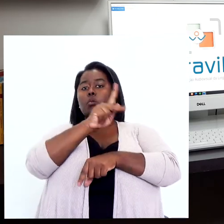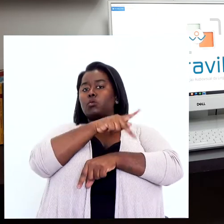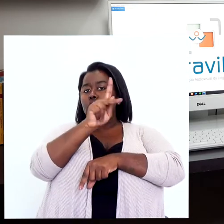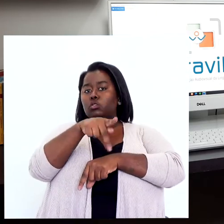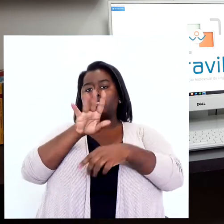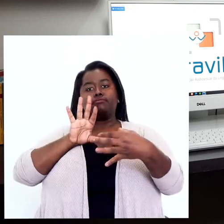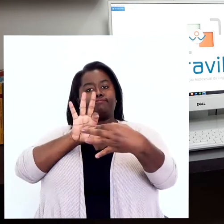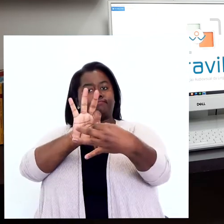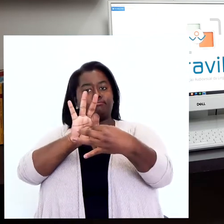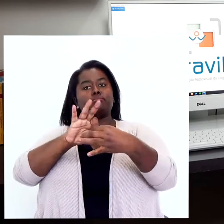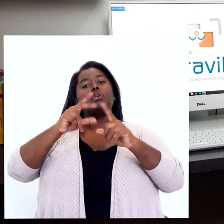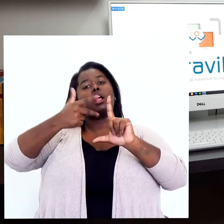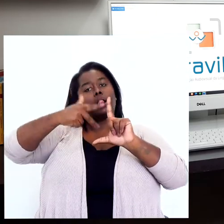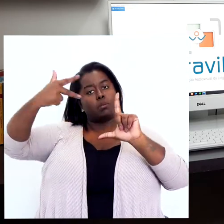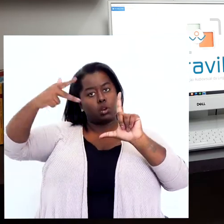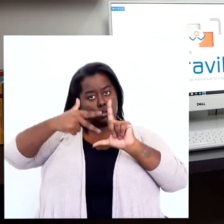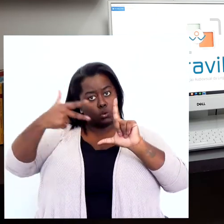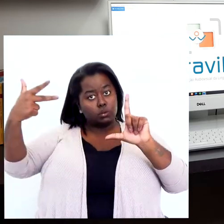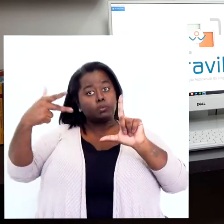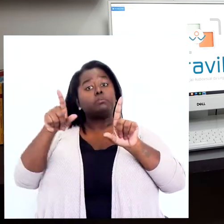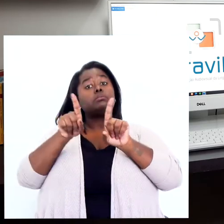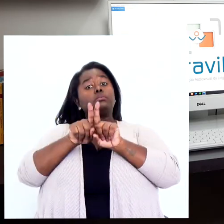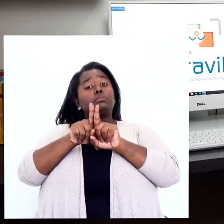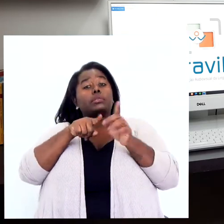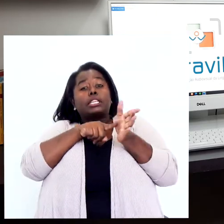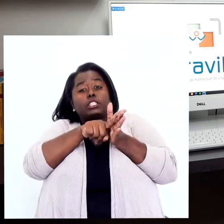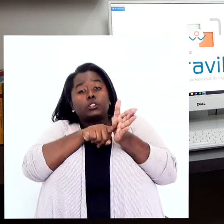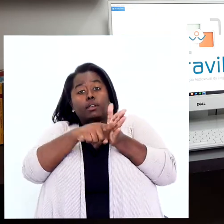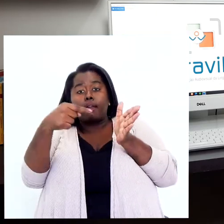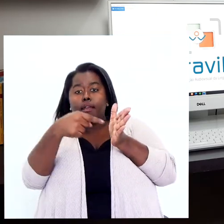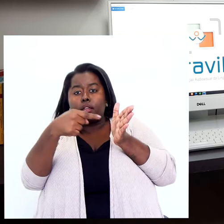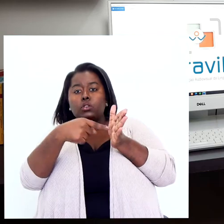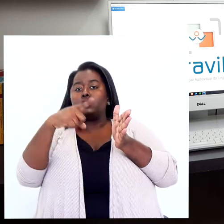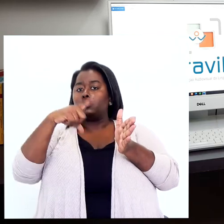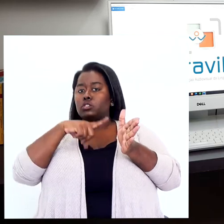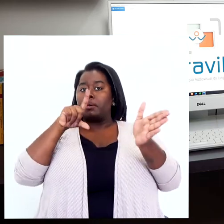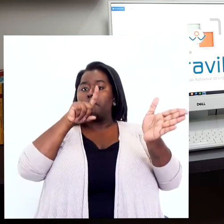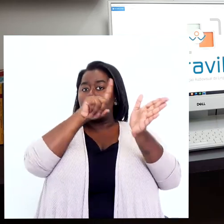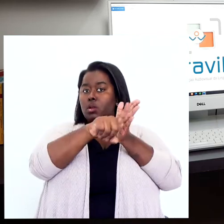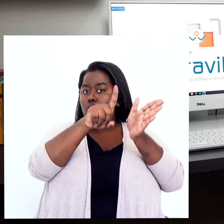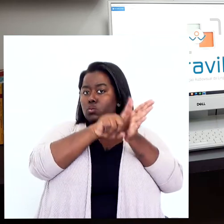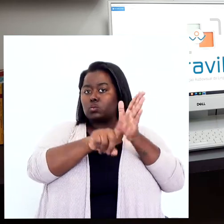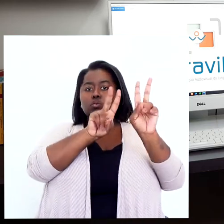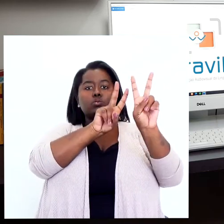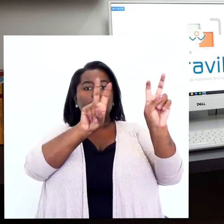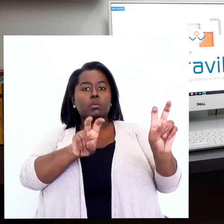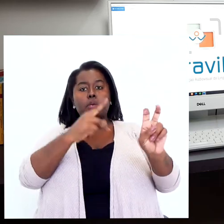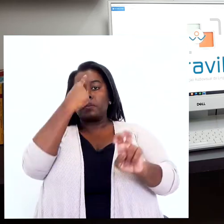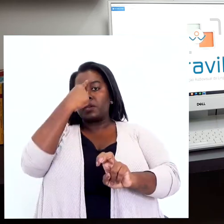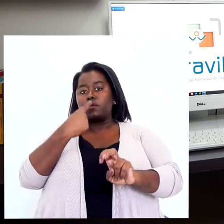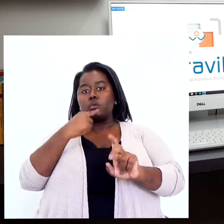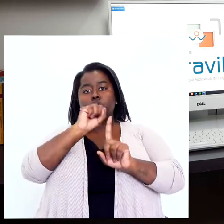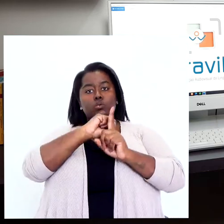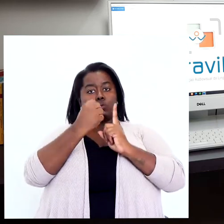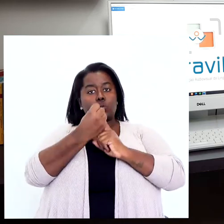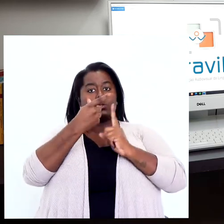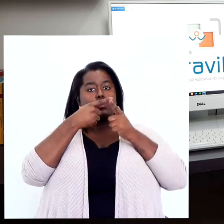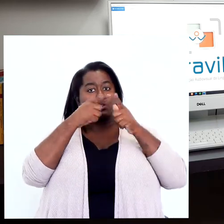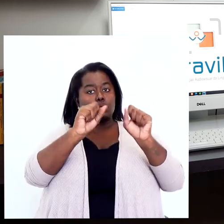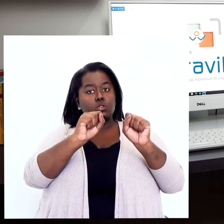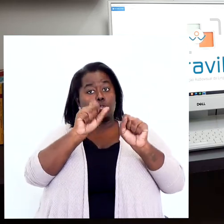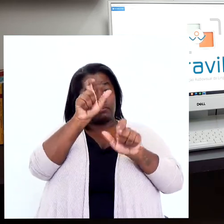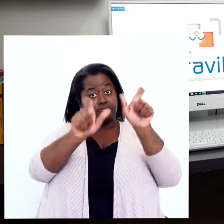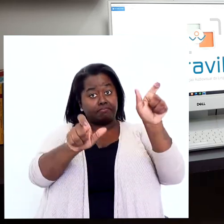e professores que estão vinculados ao laboratório e o questionário, além de fazer perguntas sobre o perfil